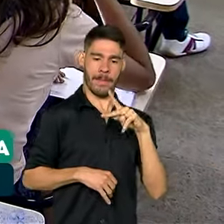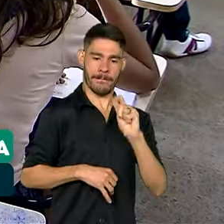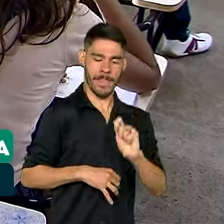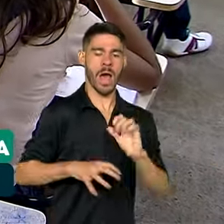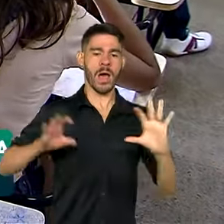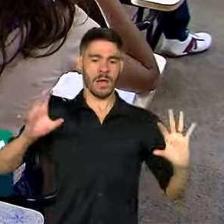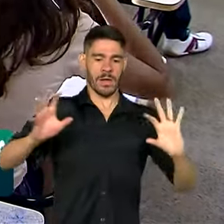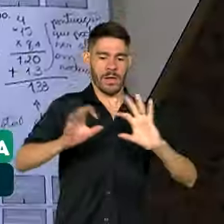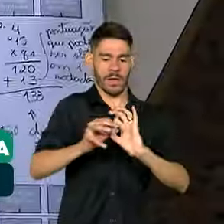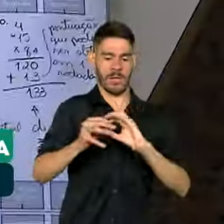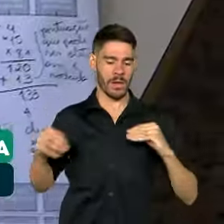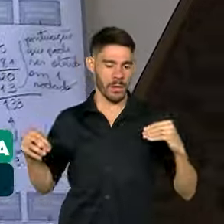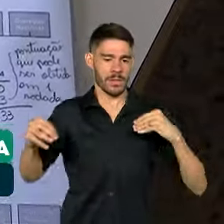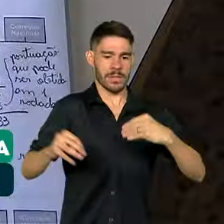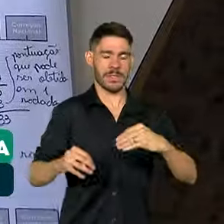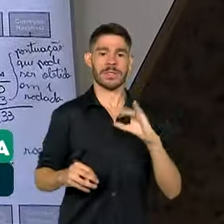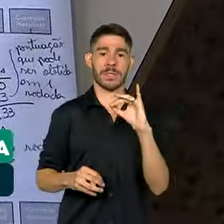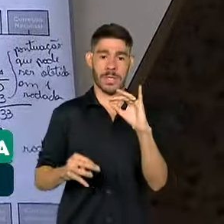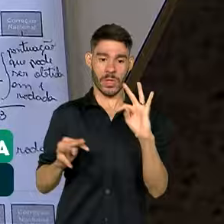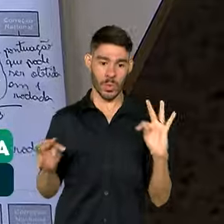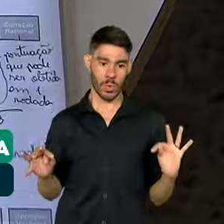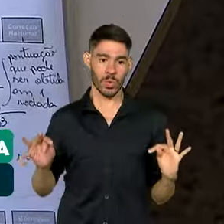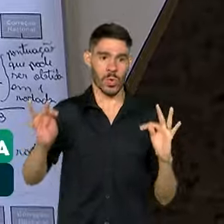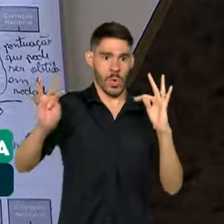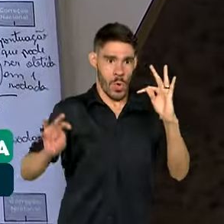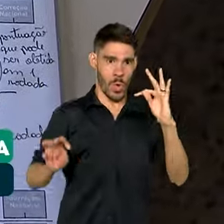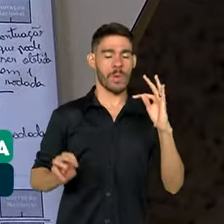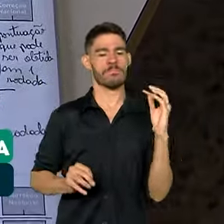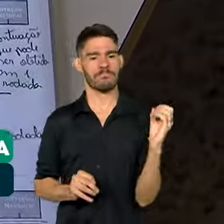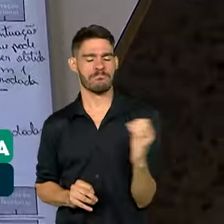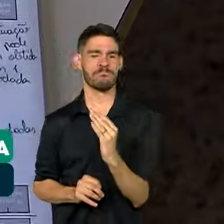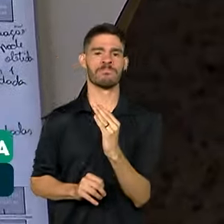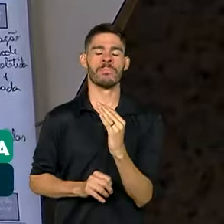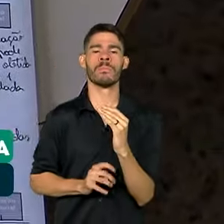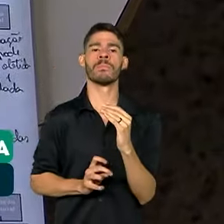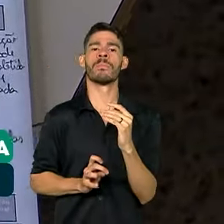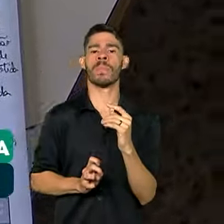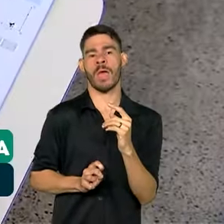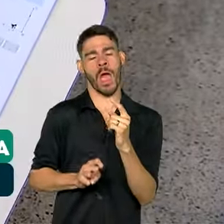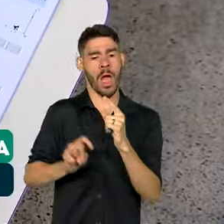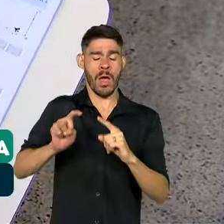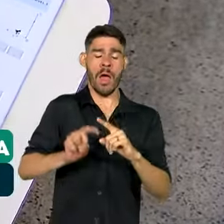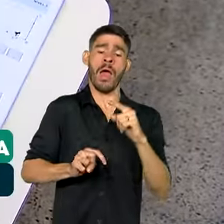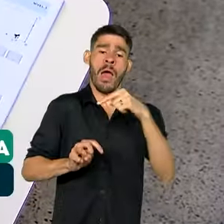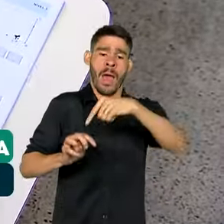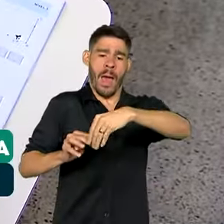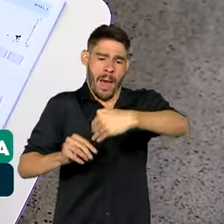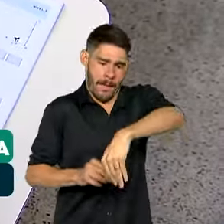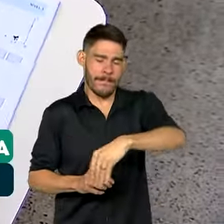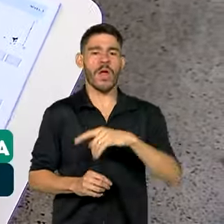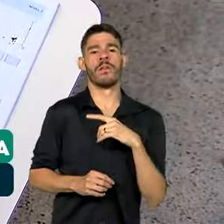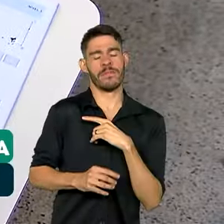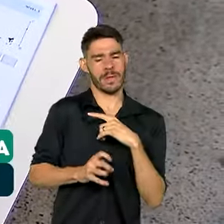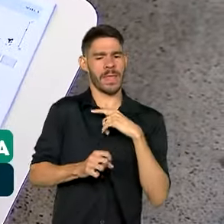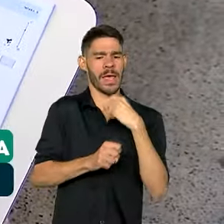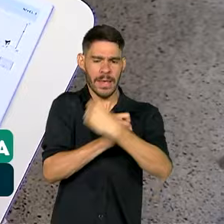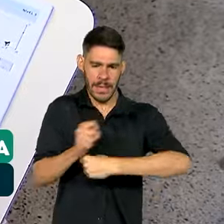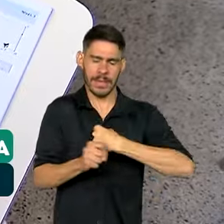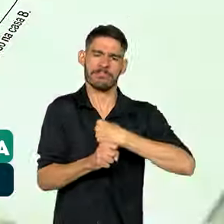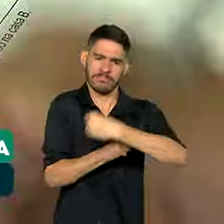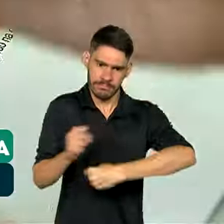que é vinculado ao Ministério da Ciência, Tecnologia e Inovação, A competição atrai, todos os anos,